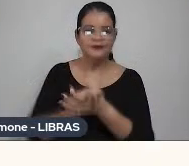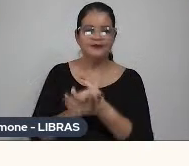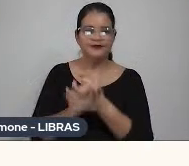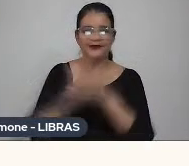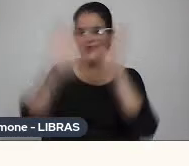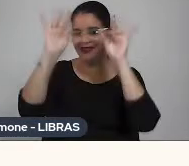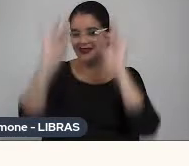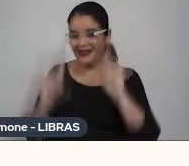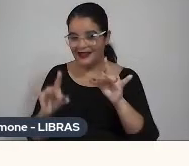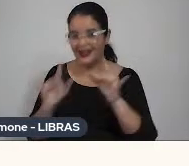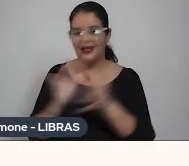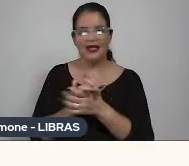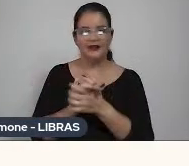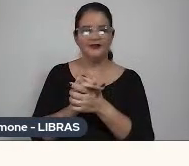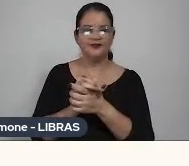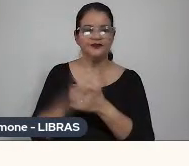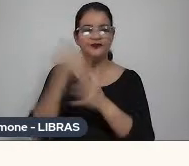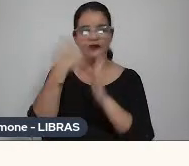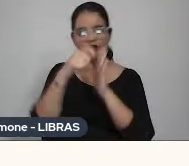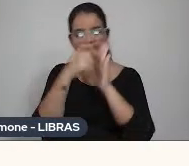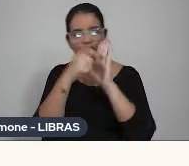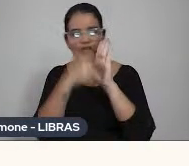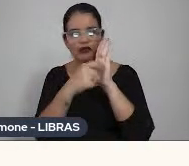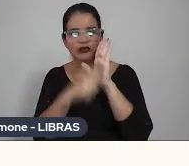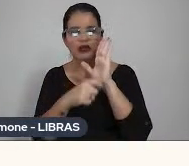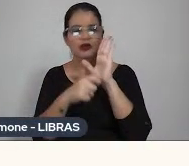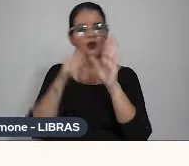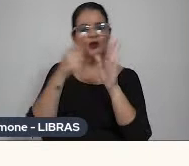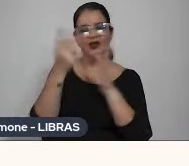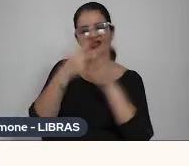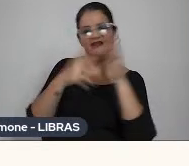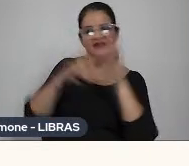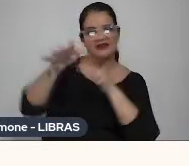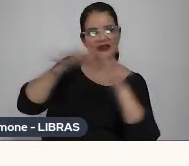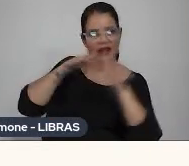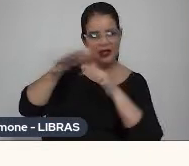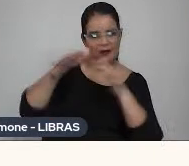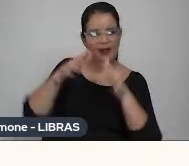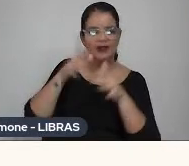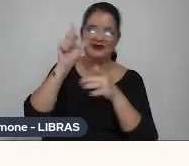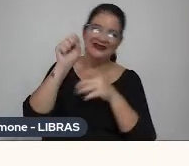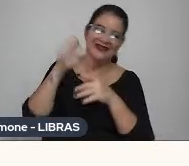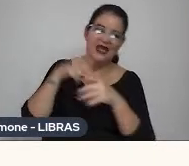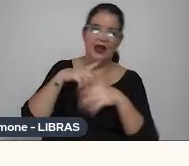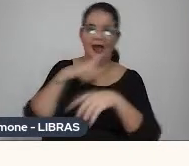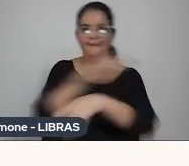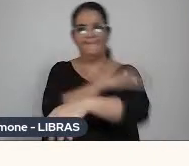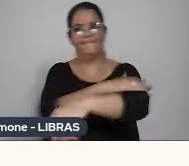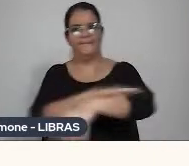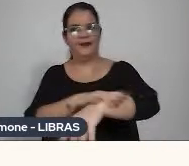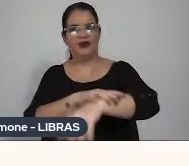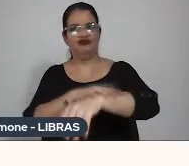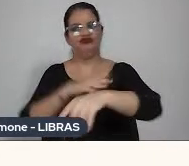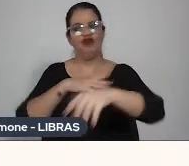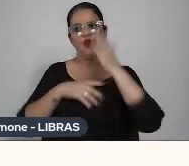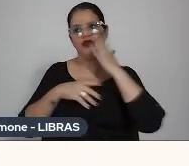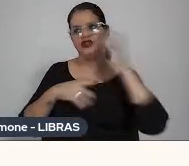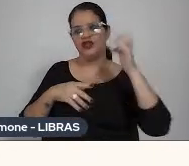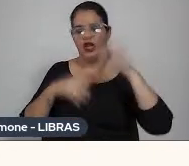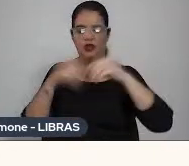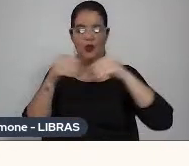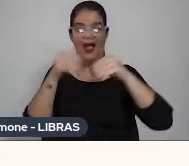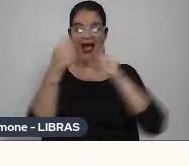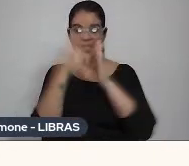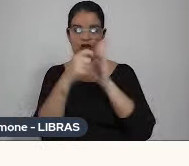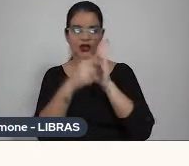detalhadas dos frames, e que a gente ia anotando o que estava sendo animado, né, era, sei lá, mexer o braço esquerdo, você anotava o frame a frame,